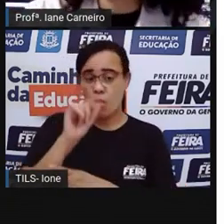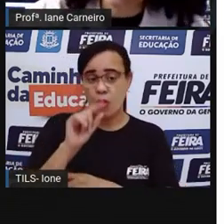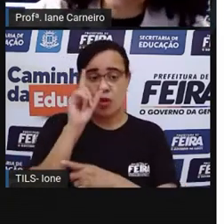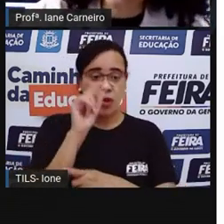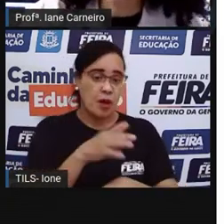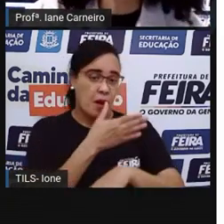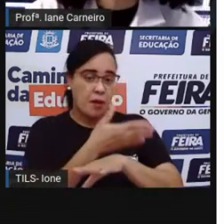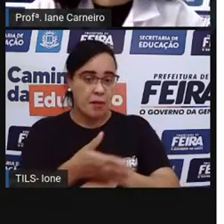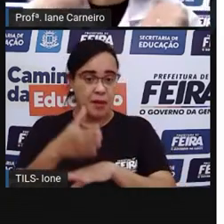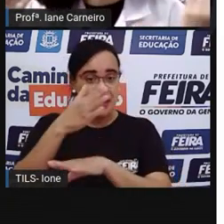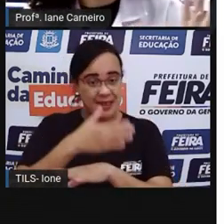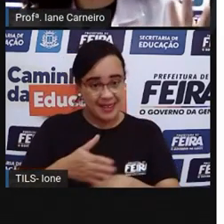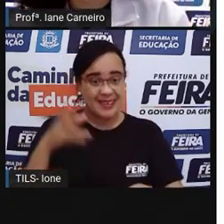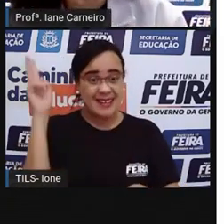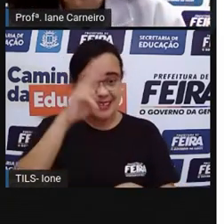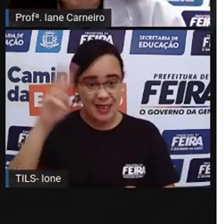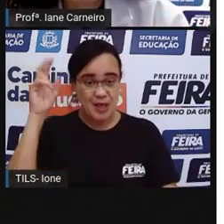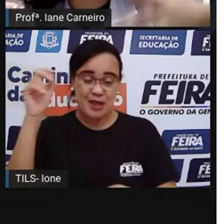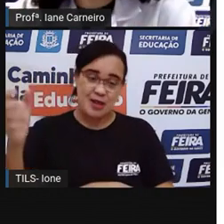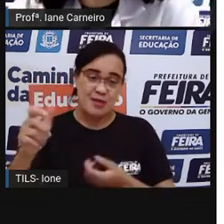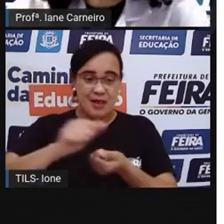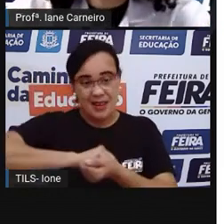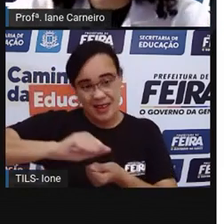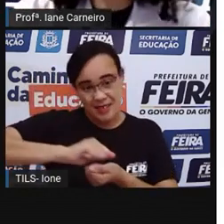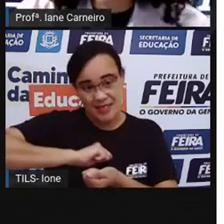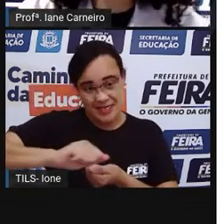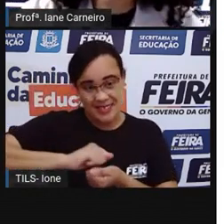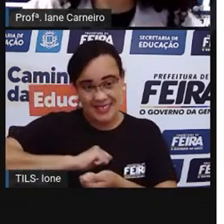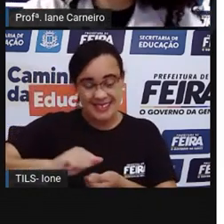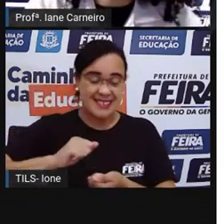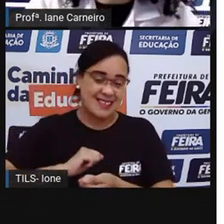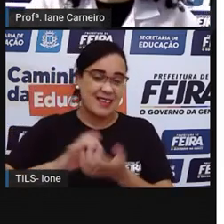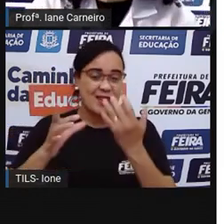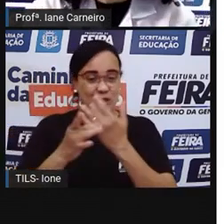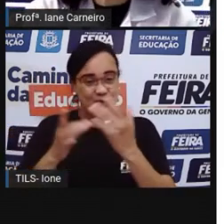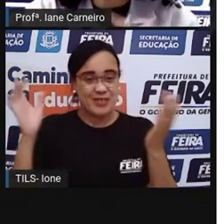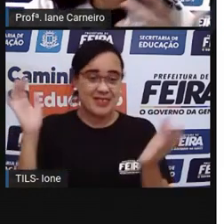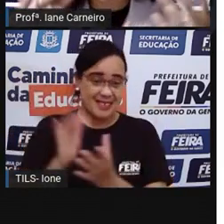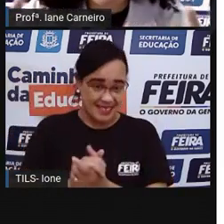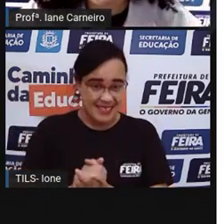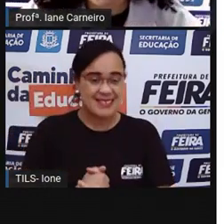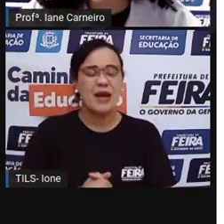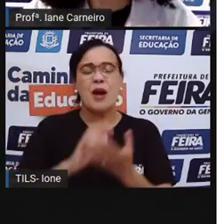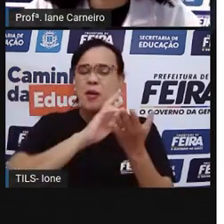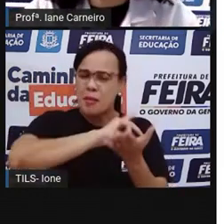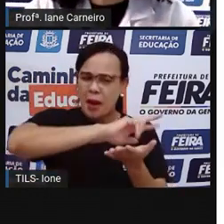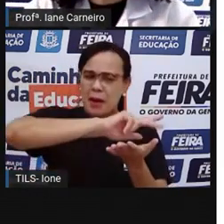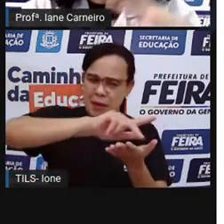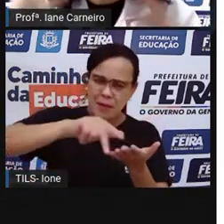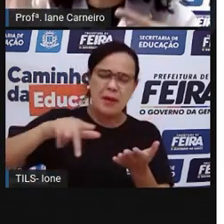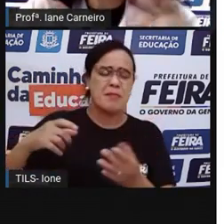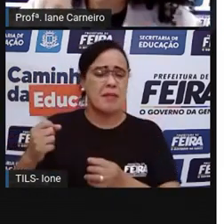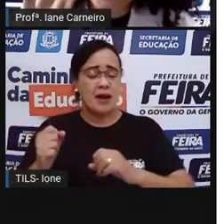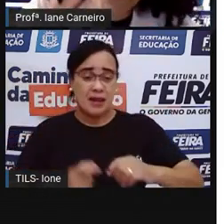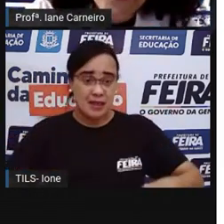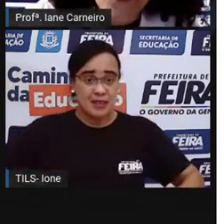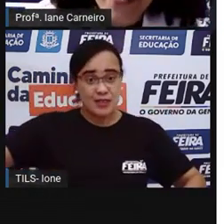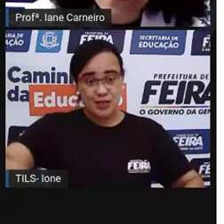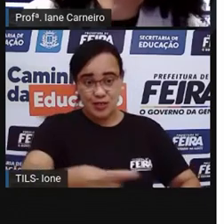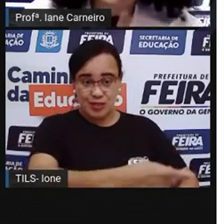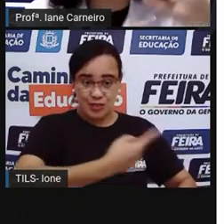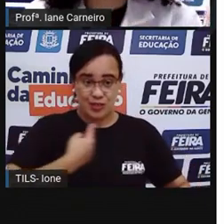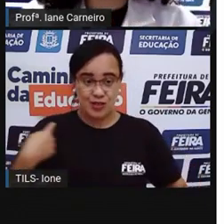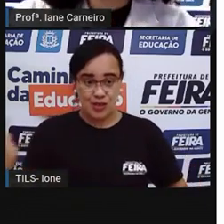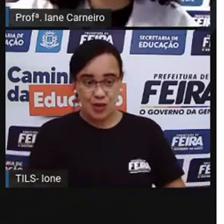fazendo, lavando a roupa para o casamento. Então tem diversas cantigas de roda que você pode